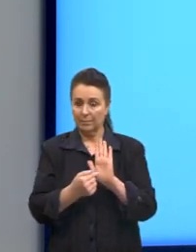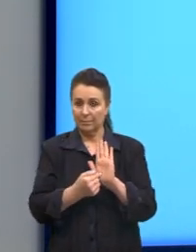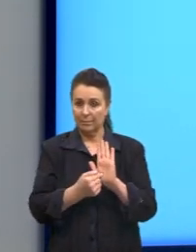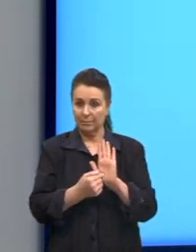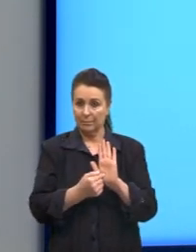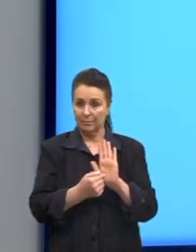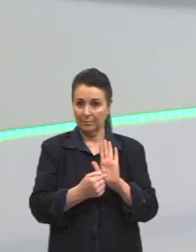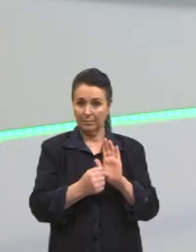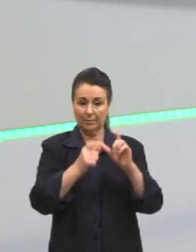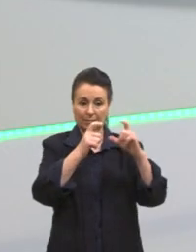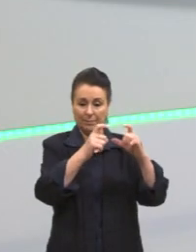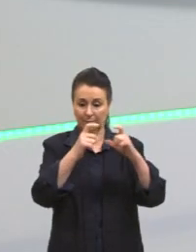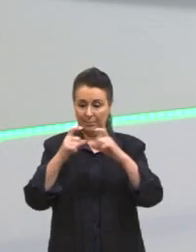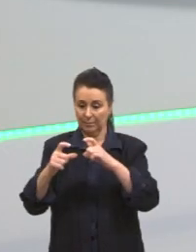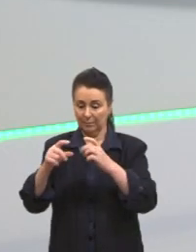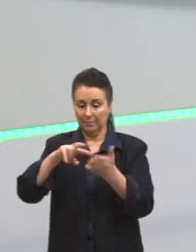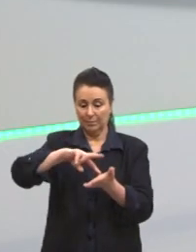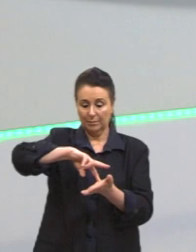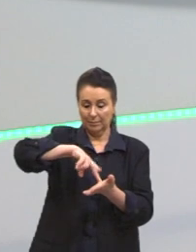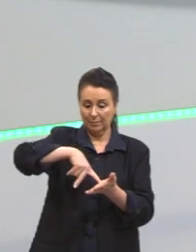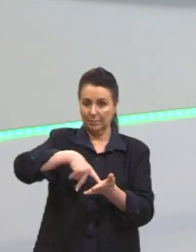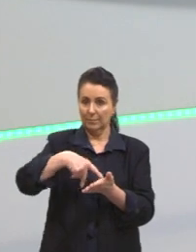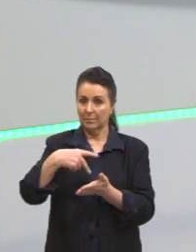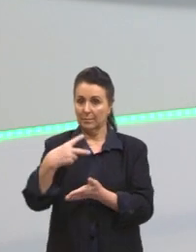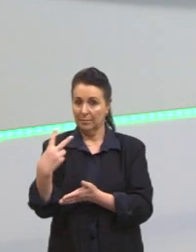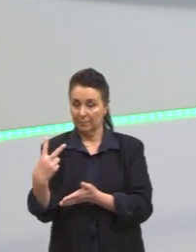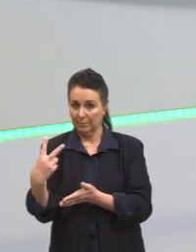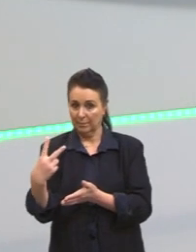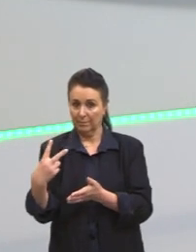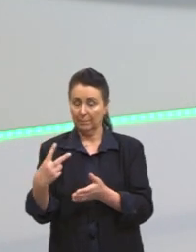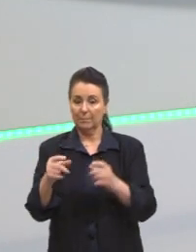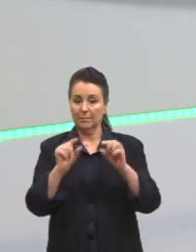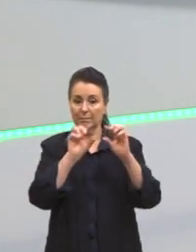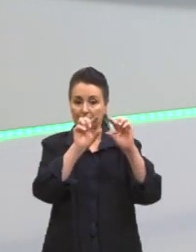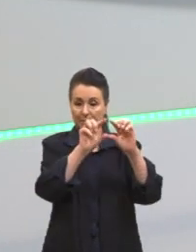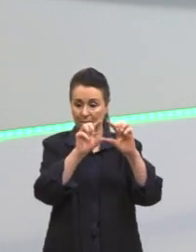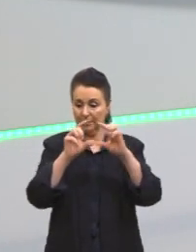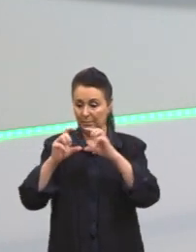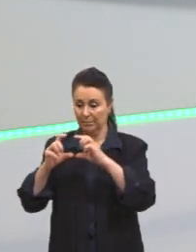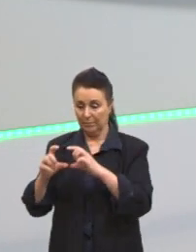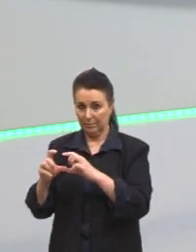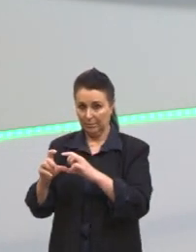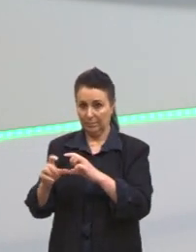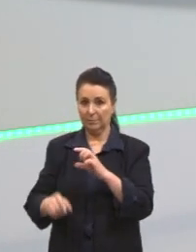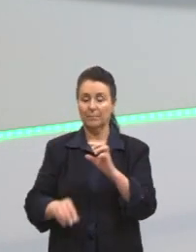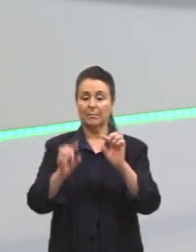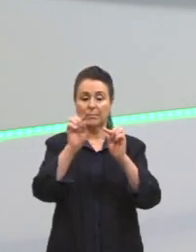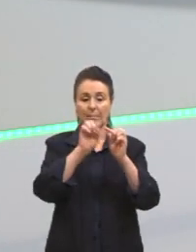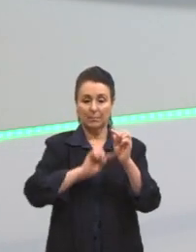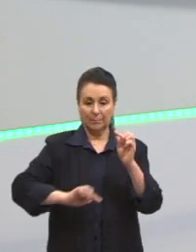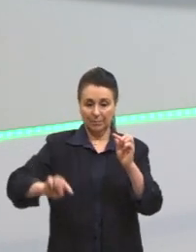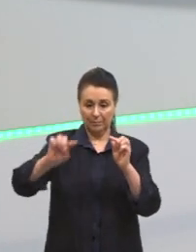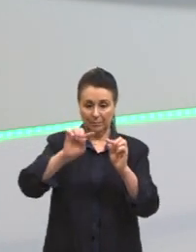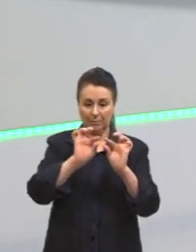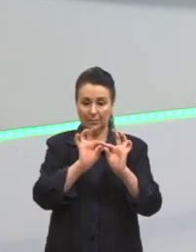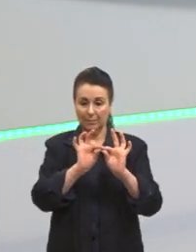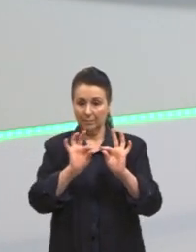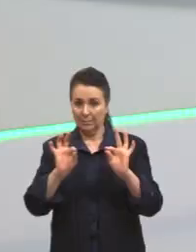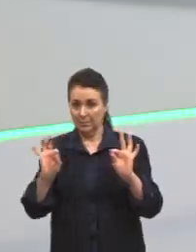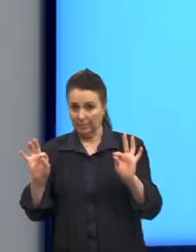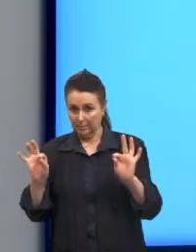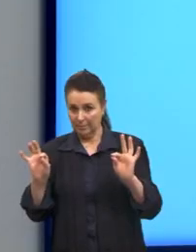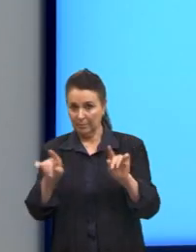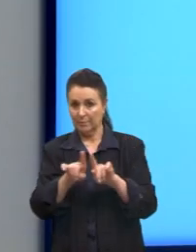circunferências, traz também a posição entre circunferência e reta, mas nós vamos